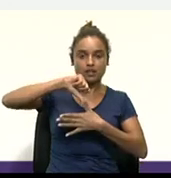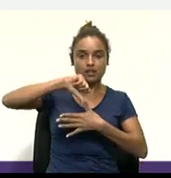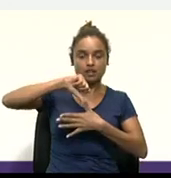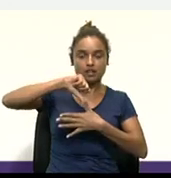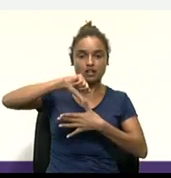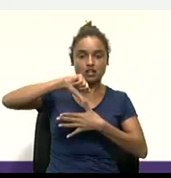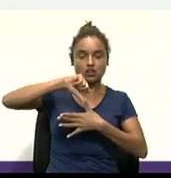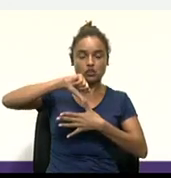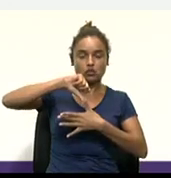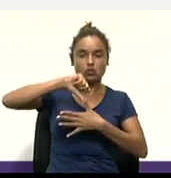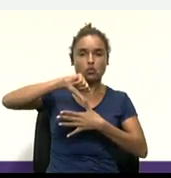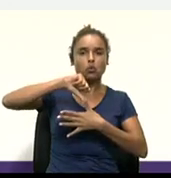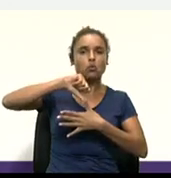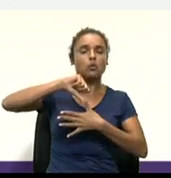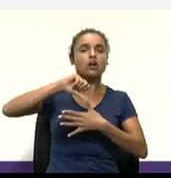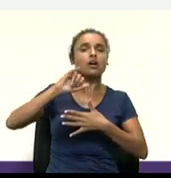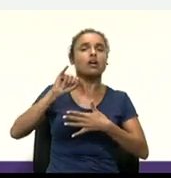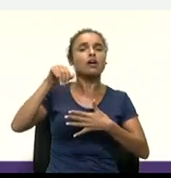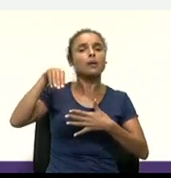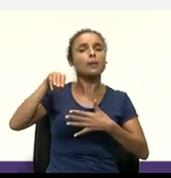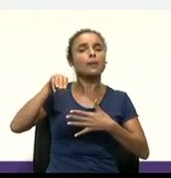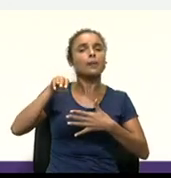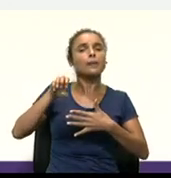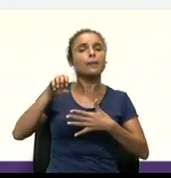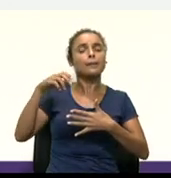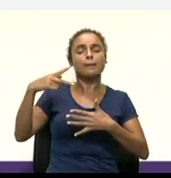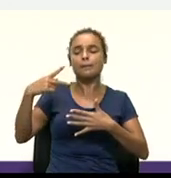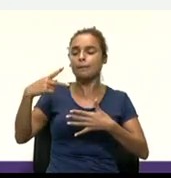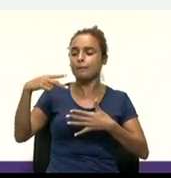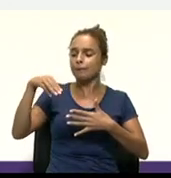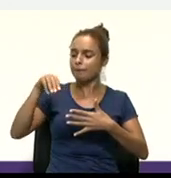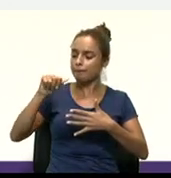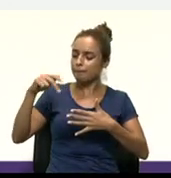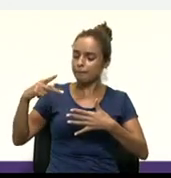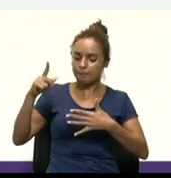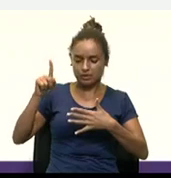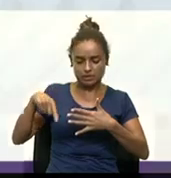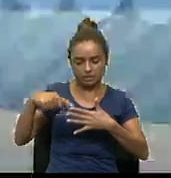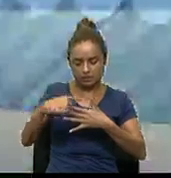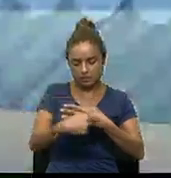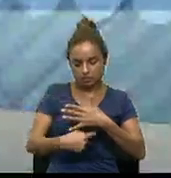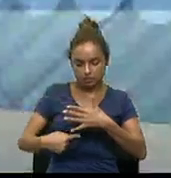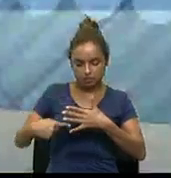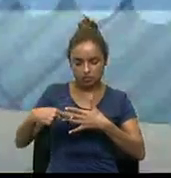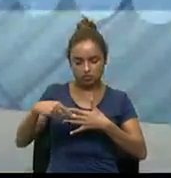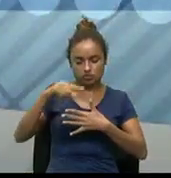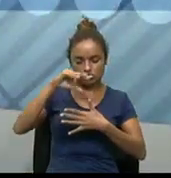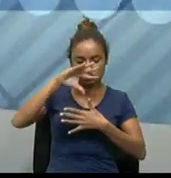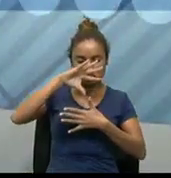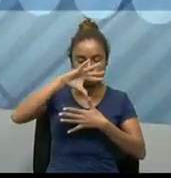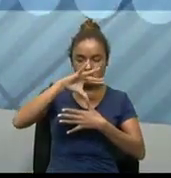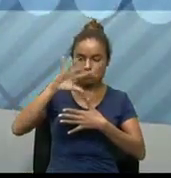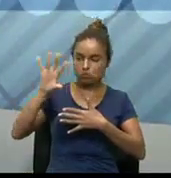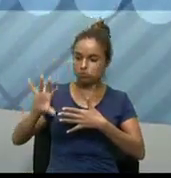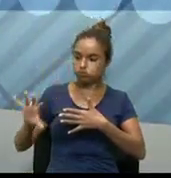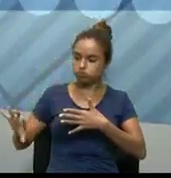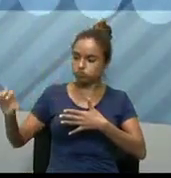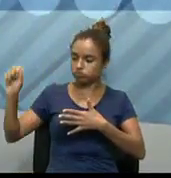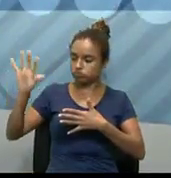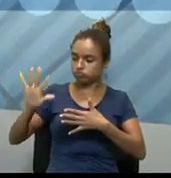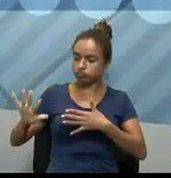CoinMap, ele vai mostrar o mapa do mundo inteiro, né? Então,